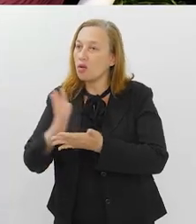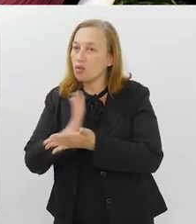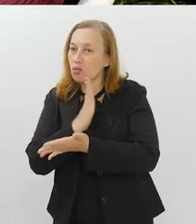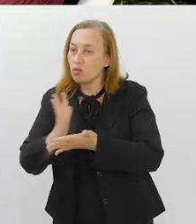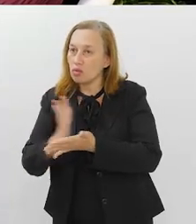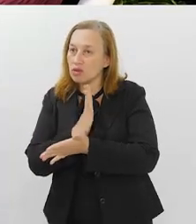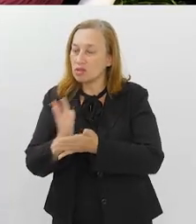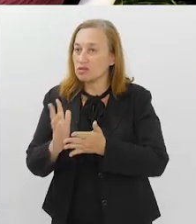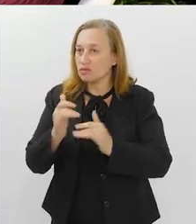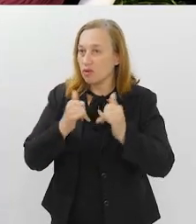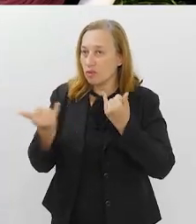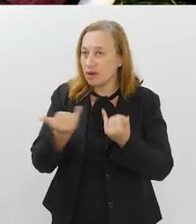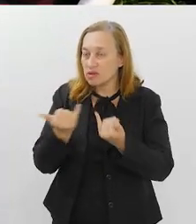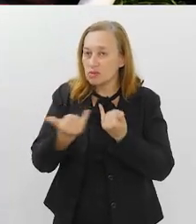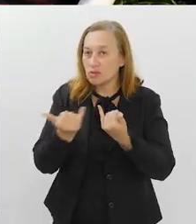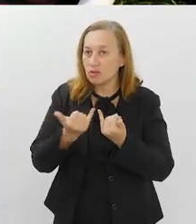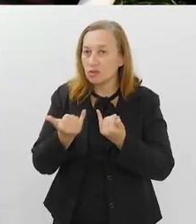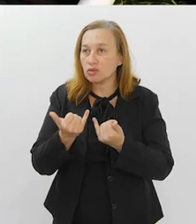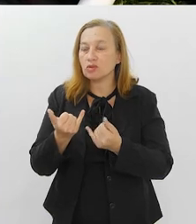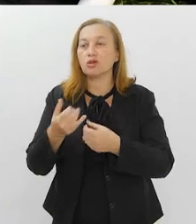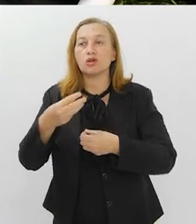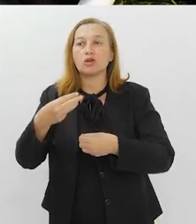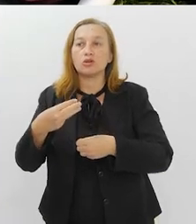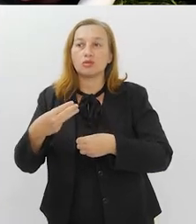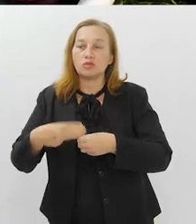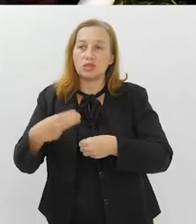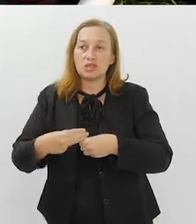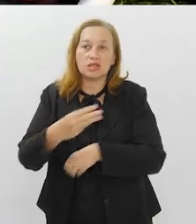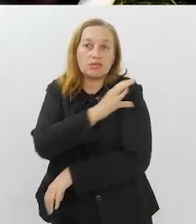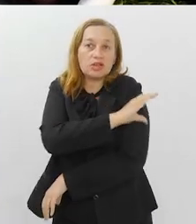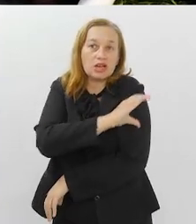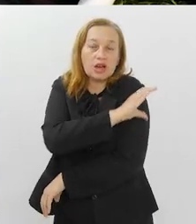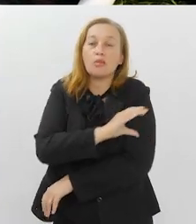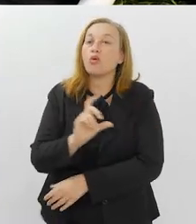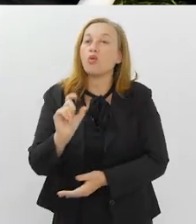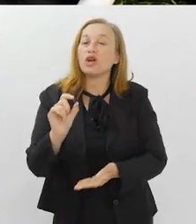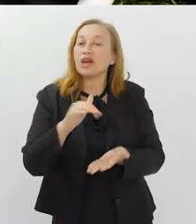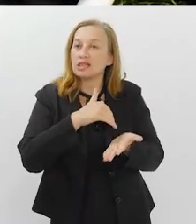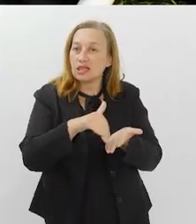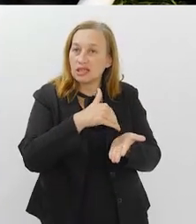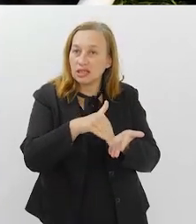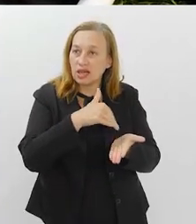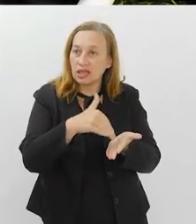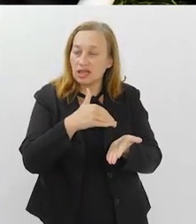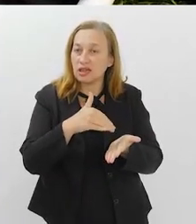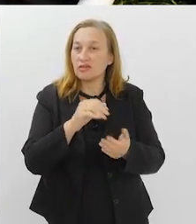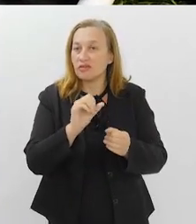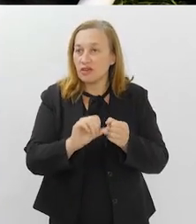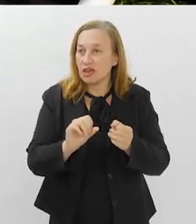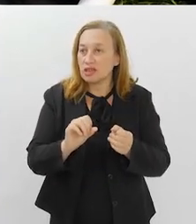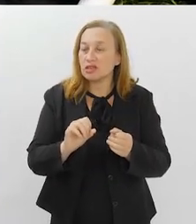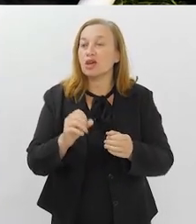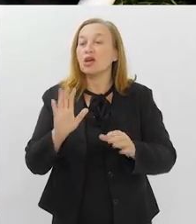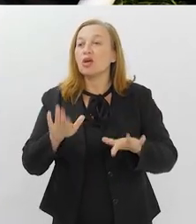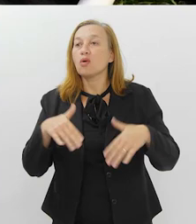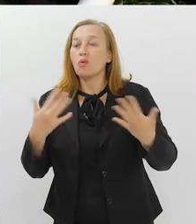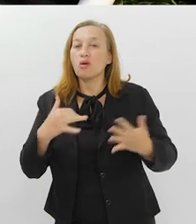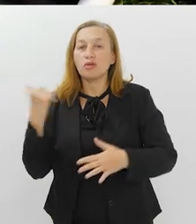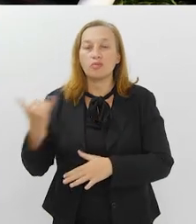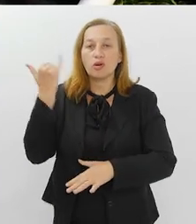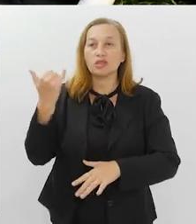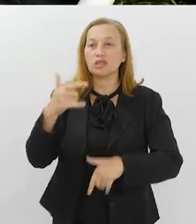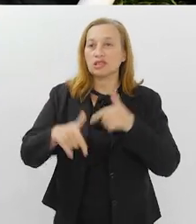município de Campos. O a Secretaria, ela tem feito no Estado como um todo, né? Qual a importância também de talvez trabalhar com materiais de